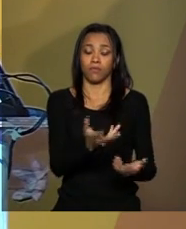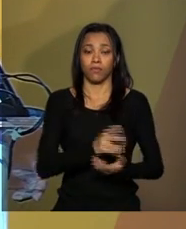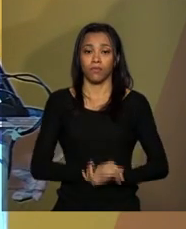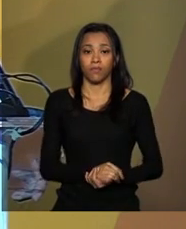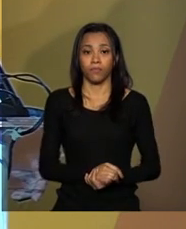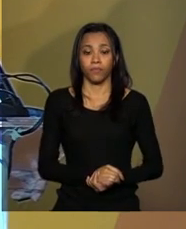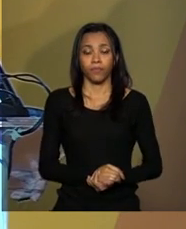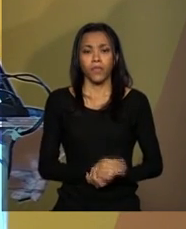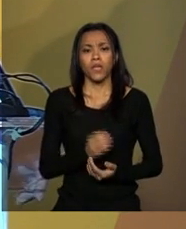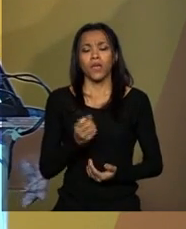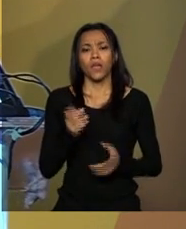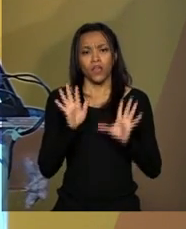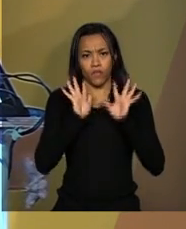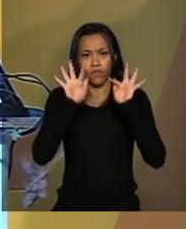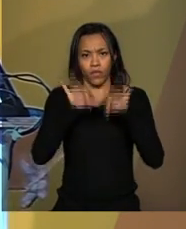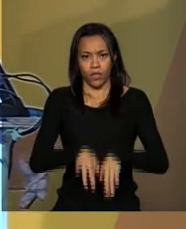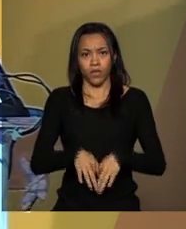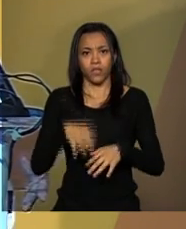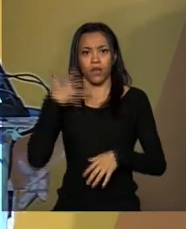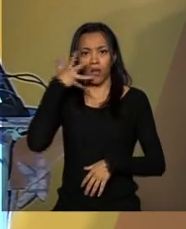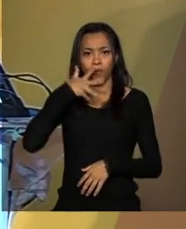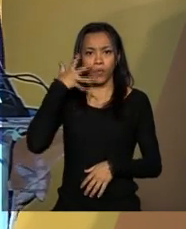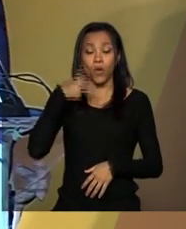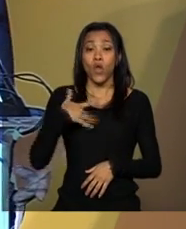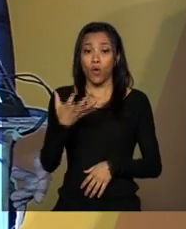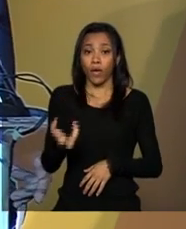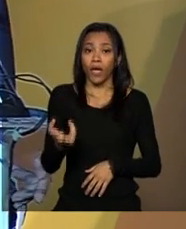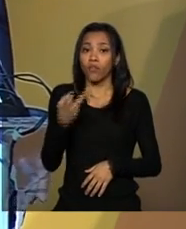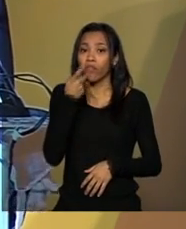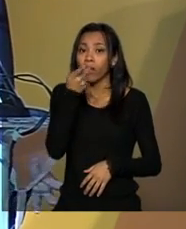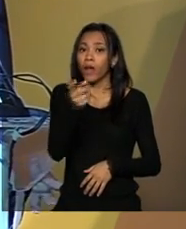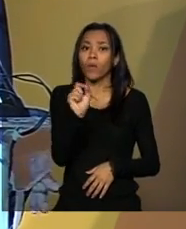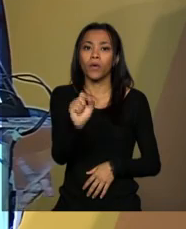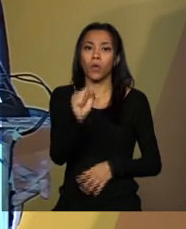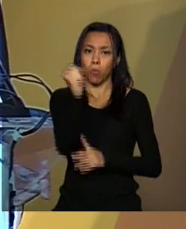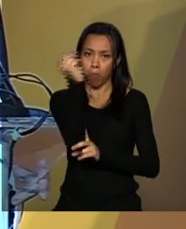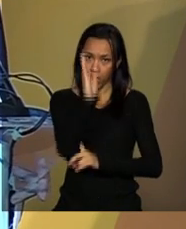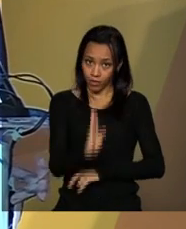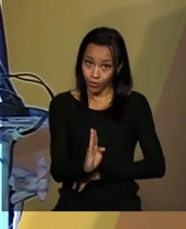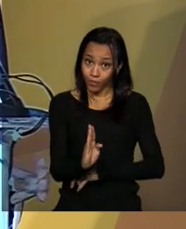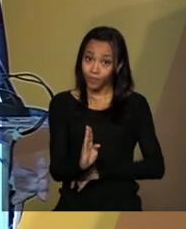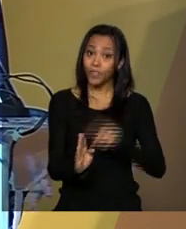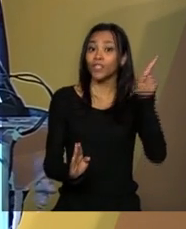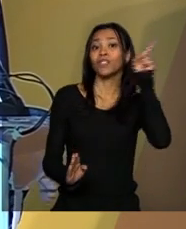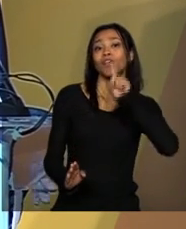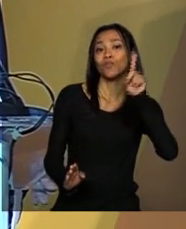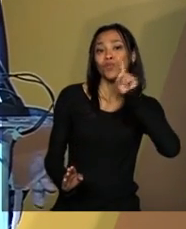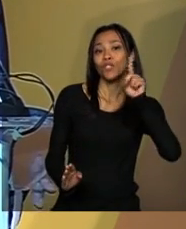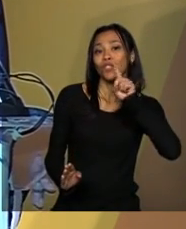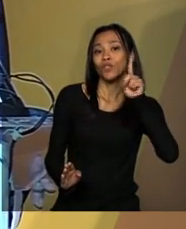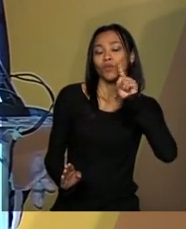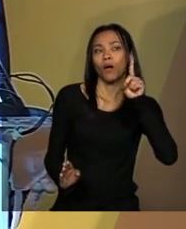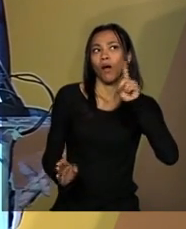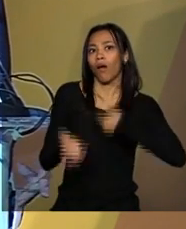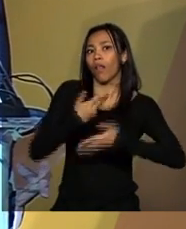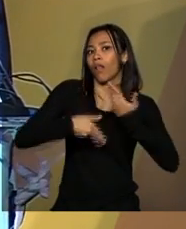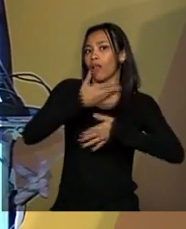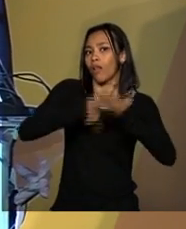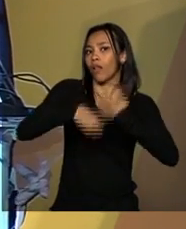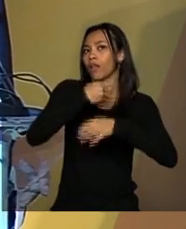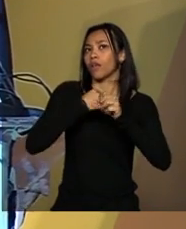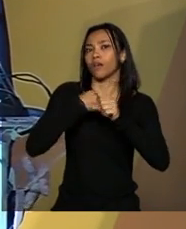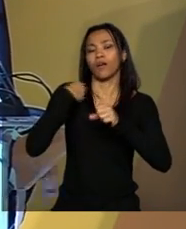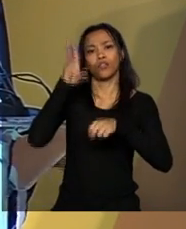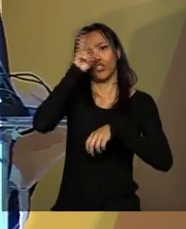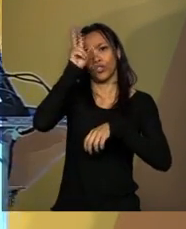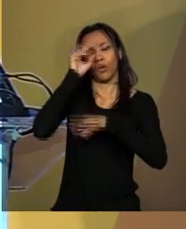Bom, e para finalizar, eu gostaria de destacar que o Brasil e os Estados Unidos têm uma longa história de cooperação e integração